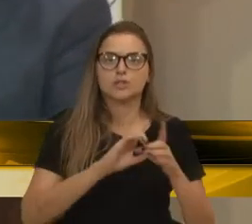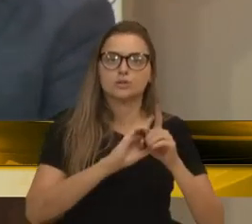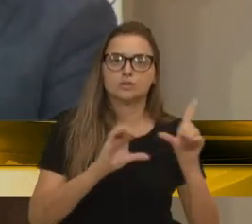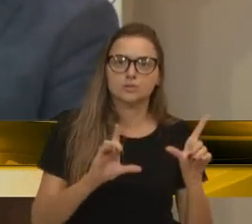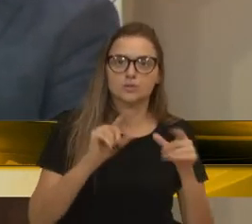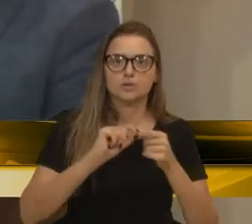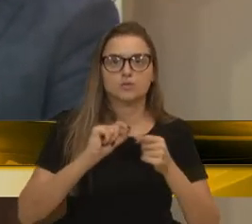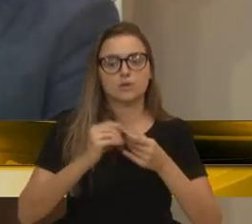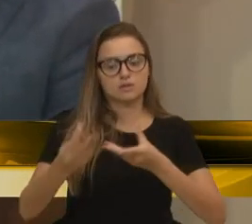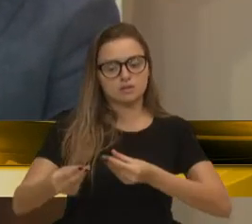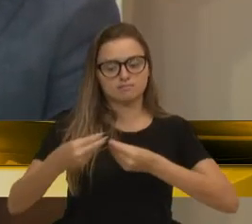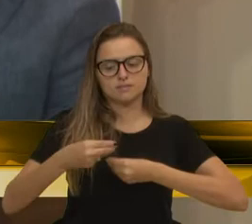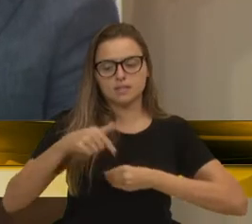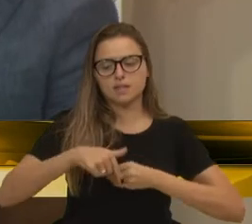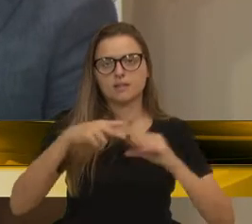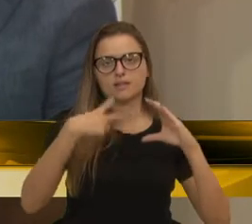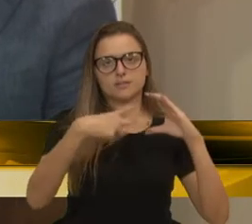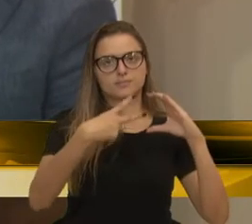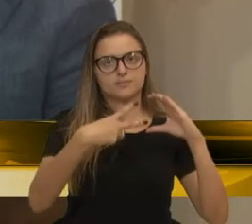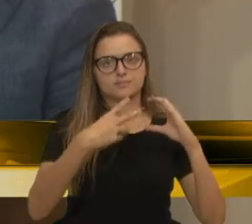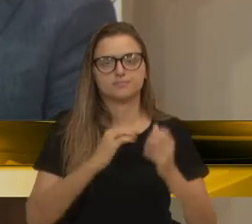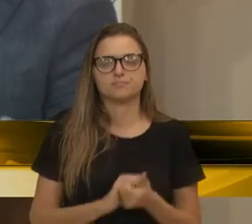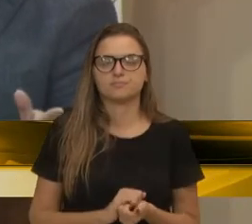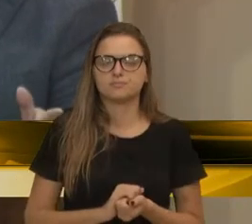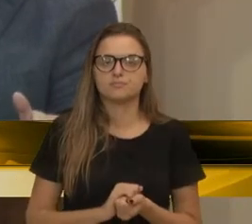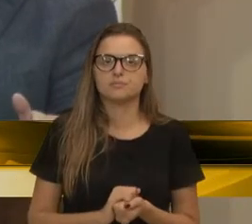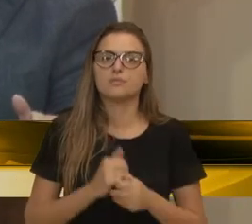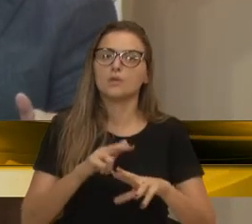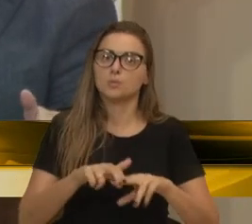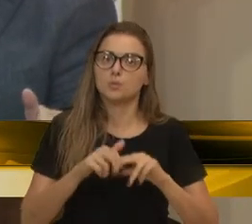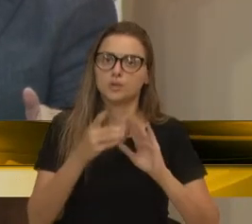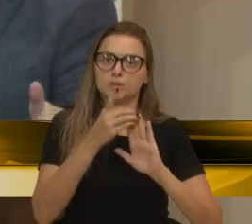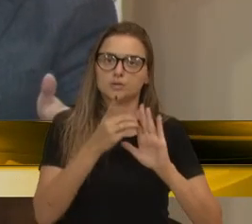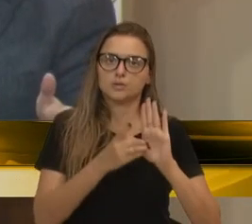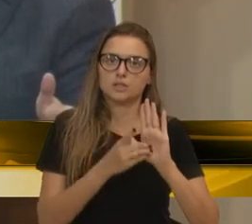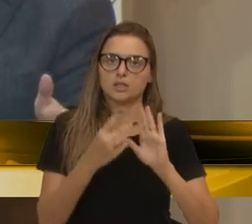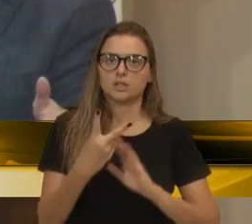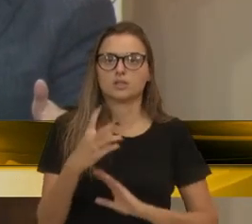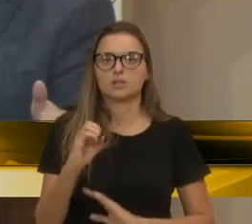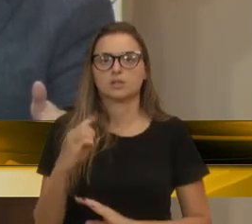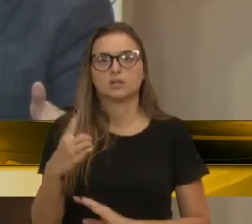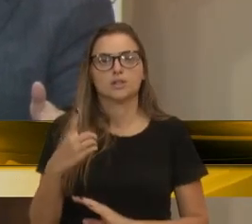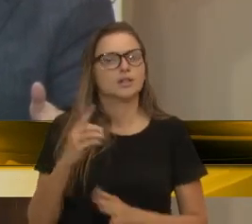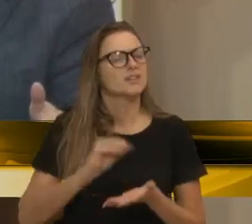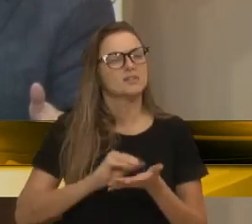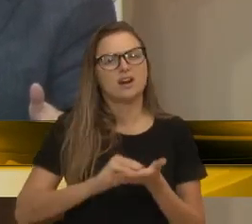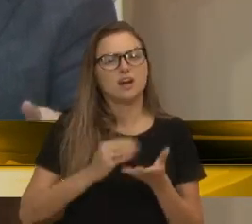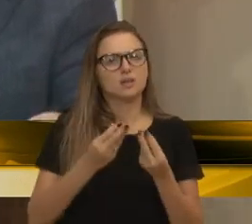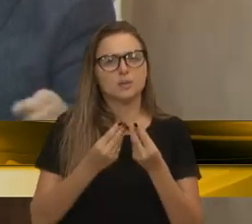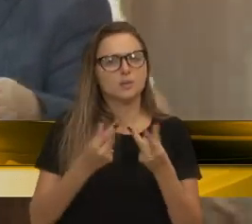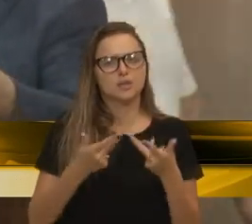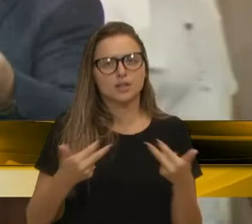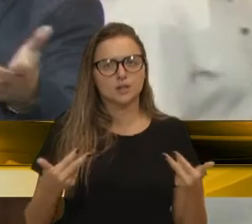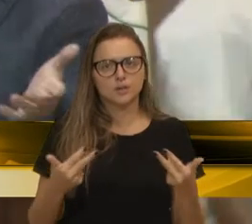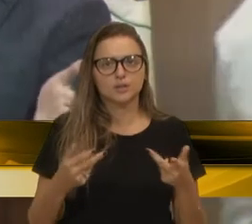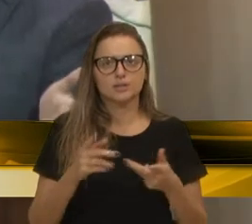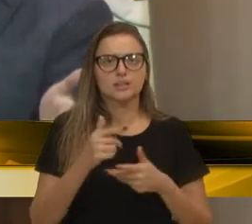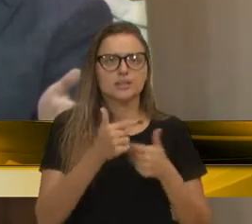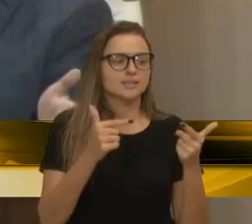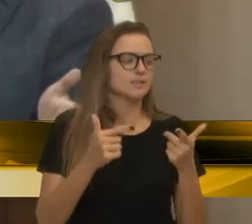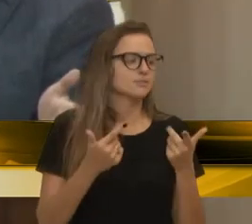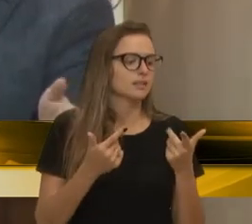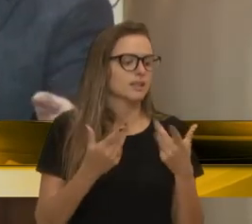encaminhar essa casa. Então, nesse sentido, o decreto 201 é muito falho, né? Porque ele não propicia sequer a